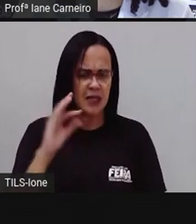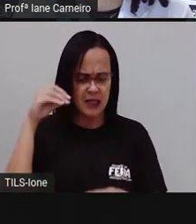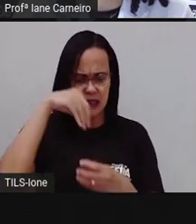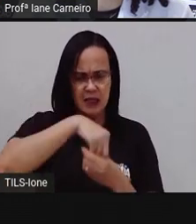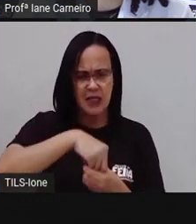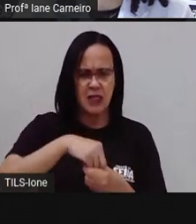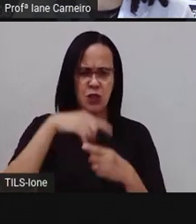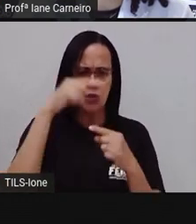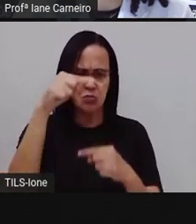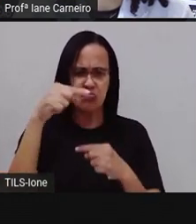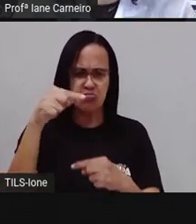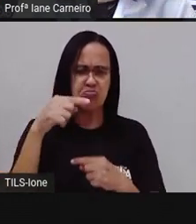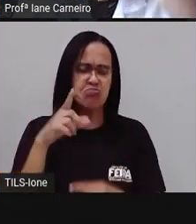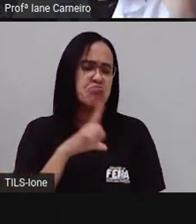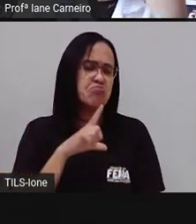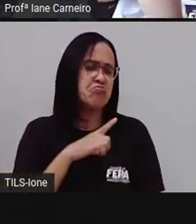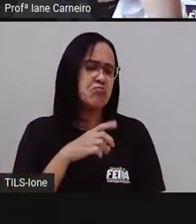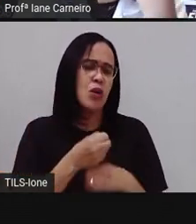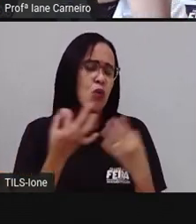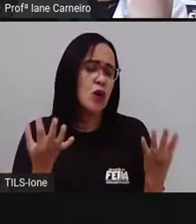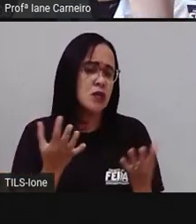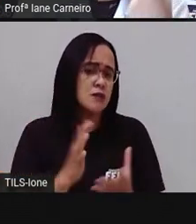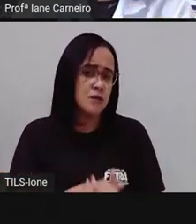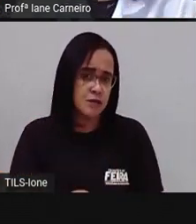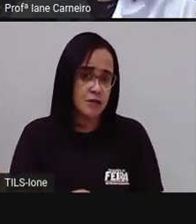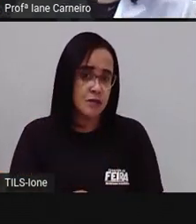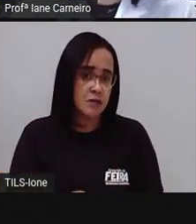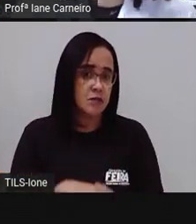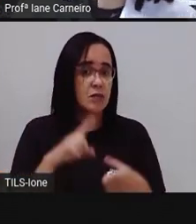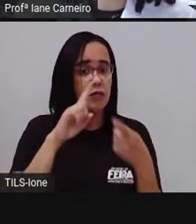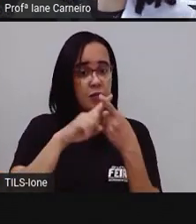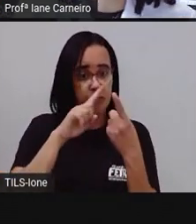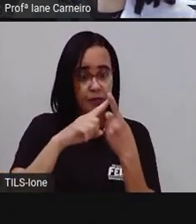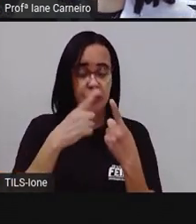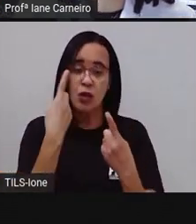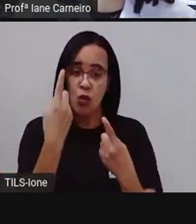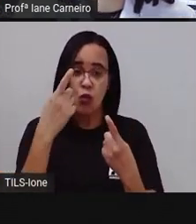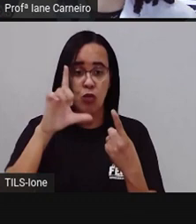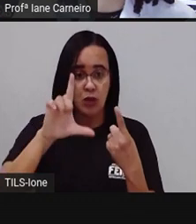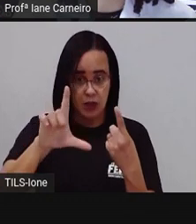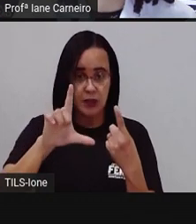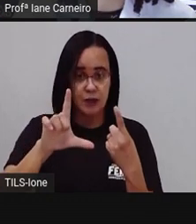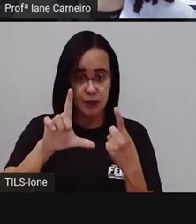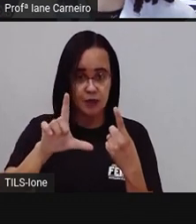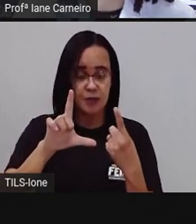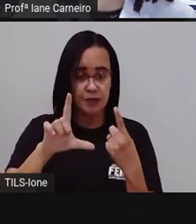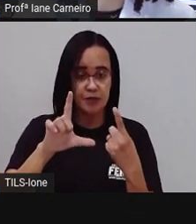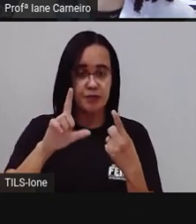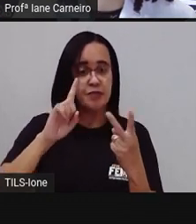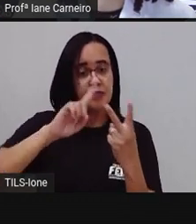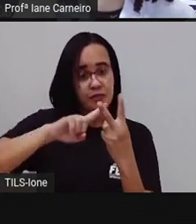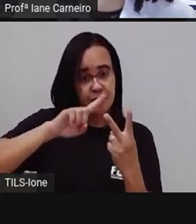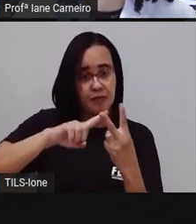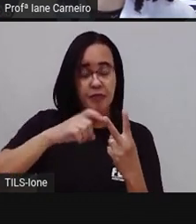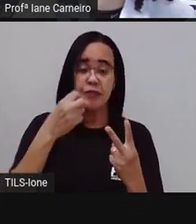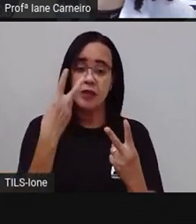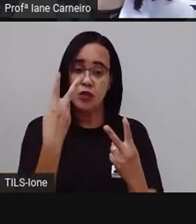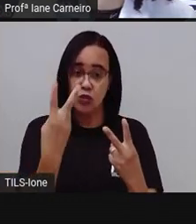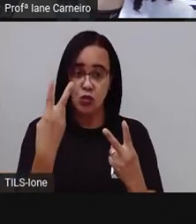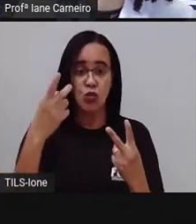garrafa? Tem um litro. Nessa outra garrafa aqui, ó, tem dois